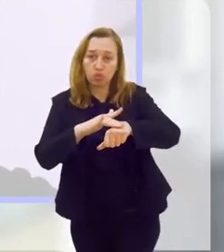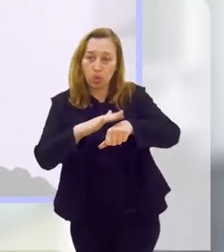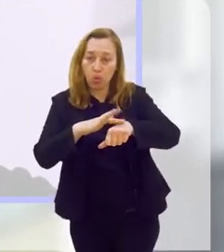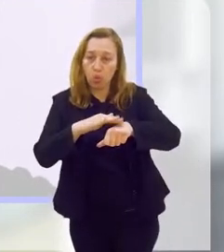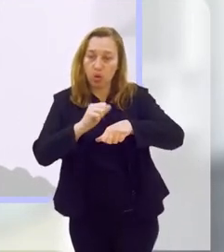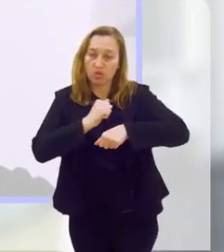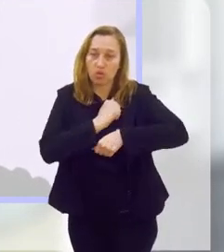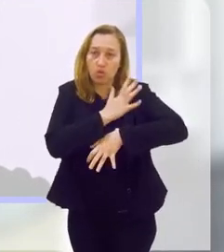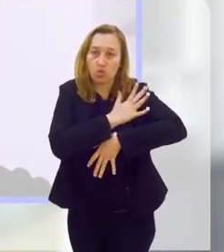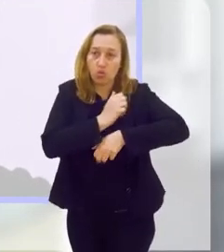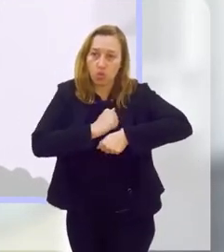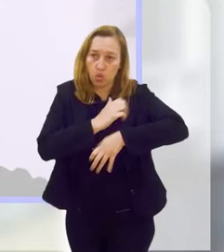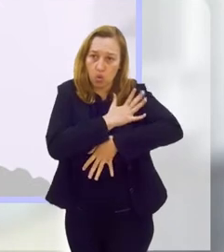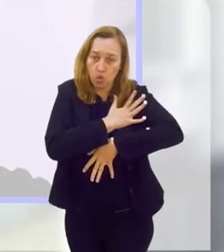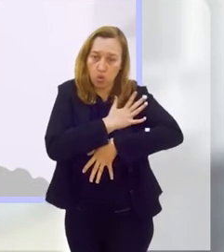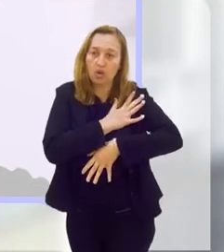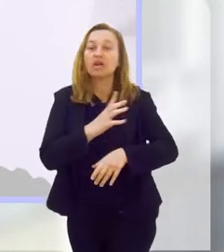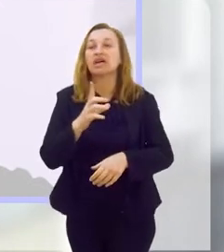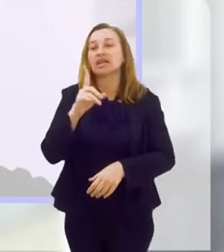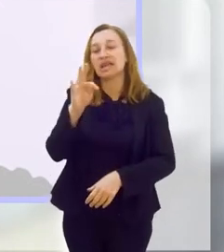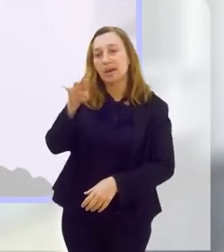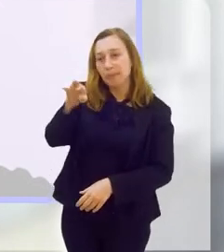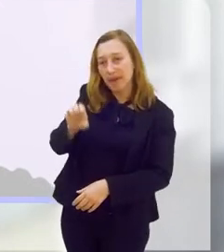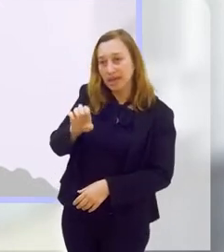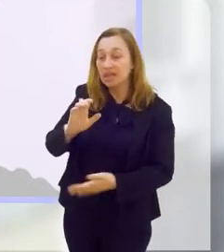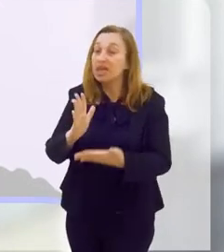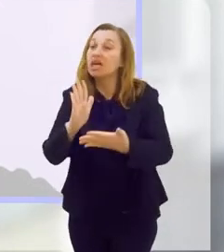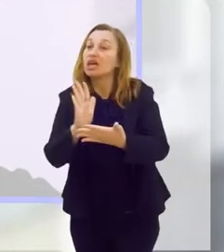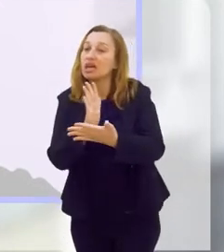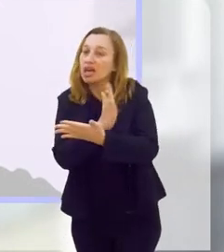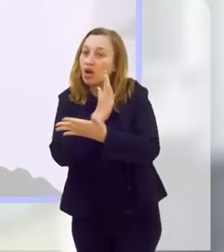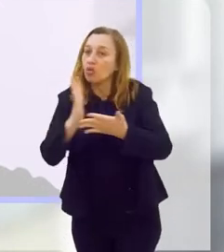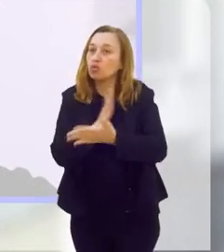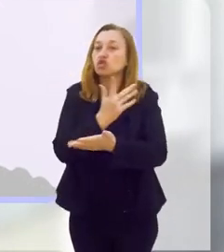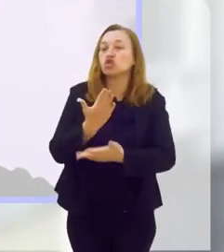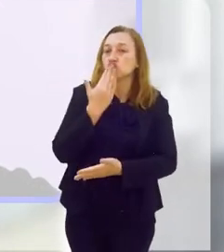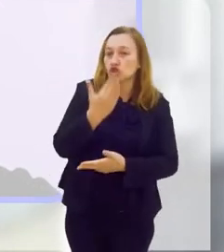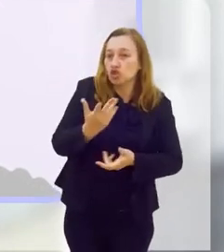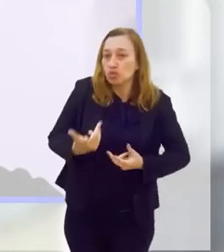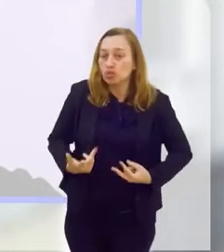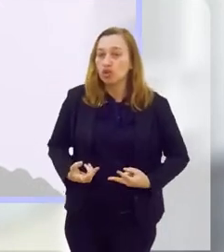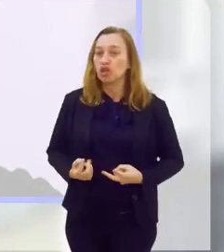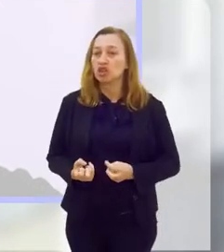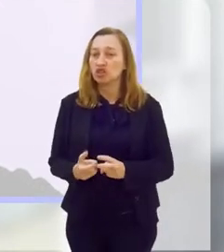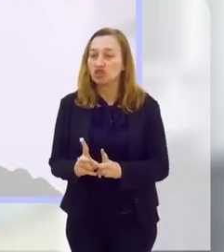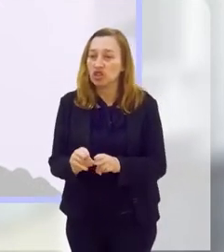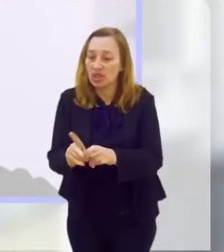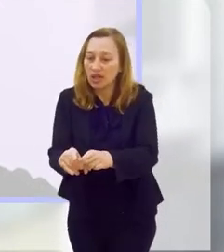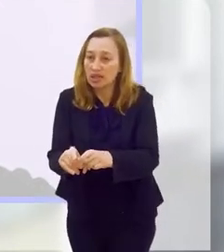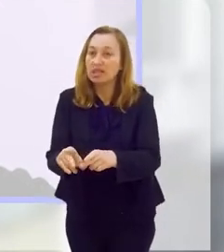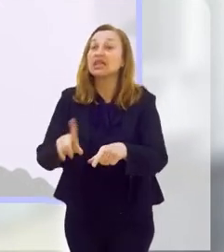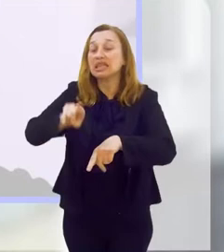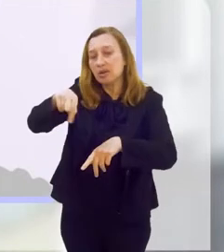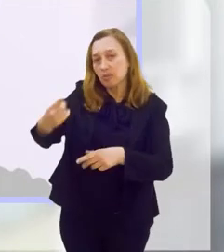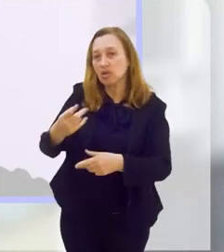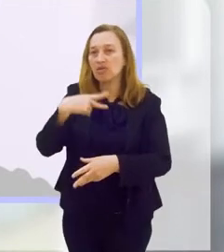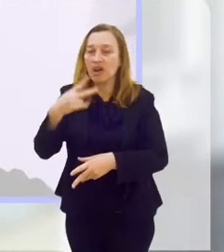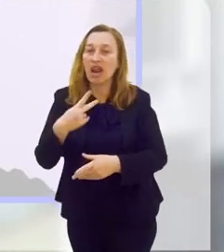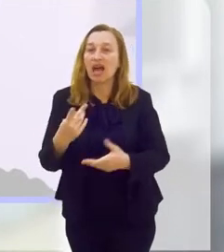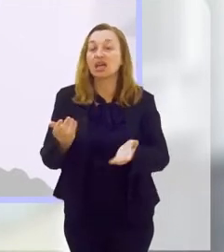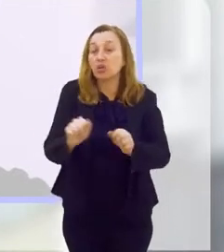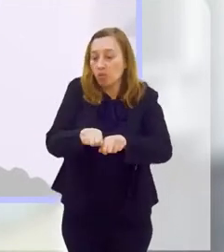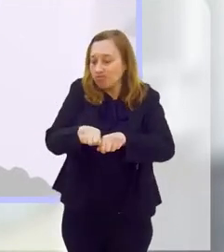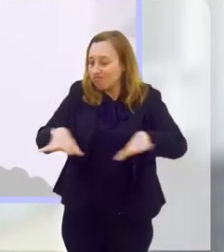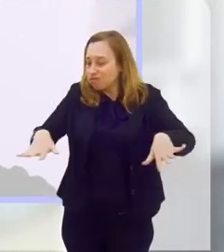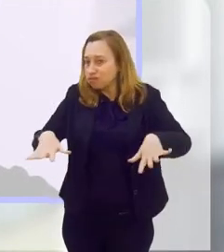cardiovasculares, diabetes e até de alguns tipos de câncer, que depois eu vou falar um pouco. E, com a